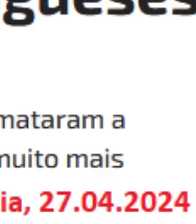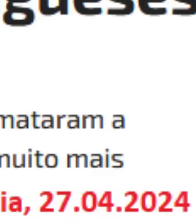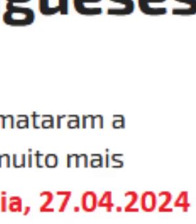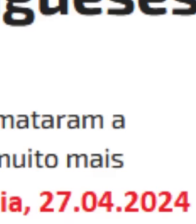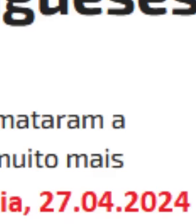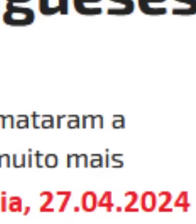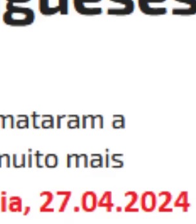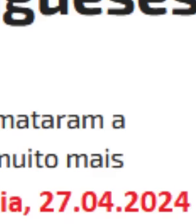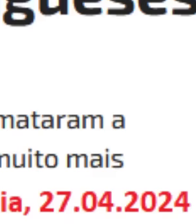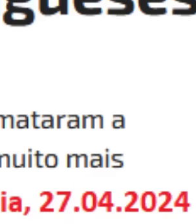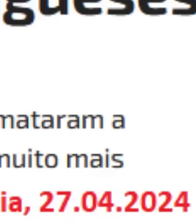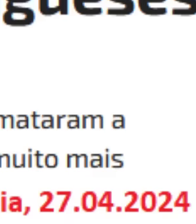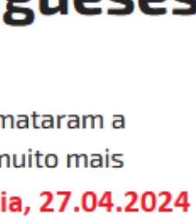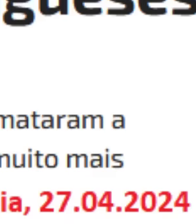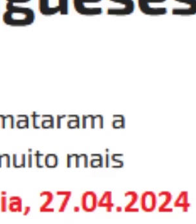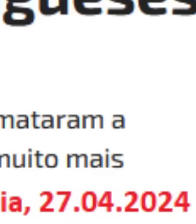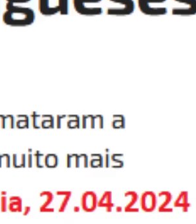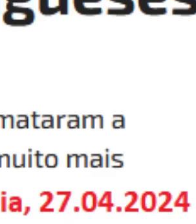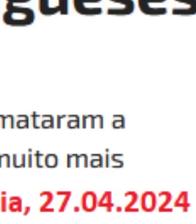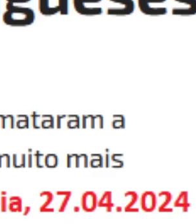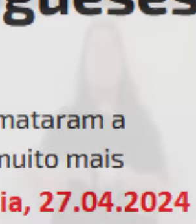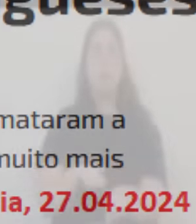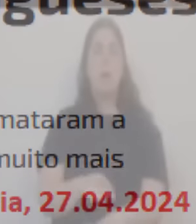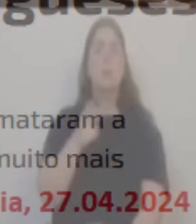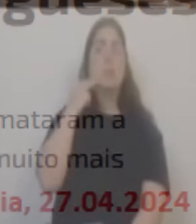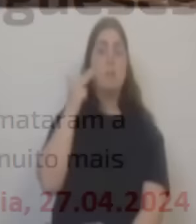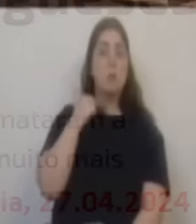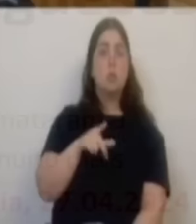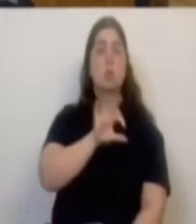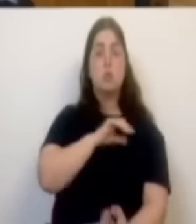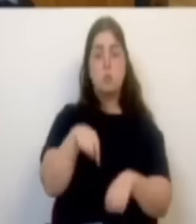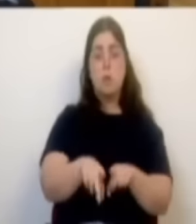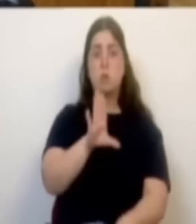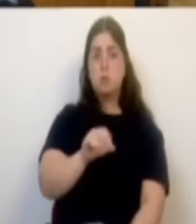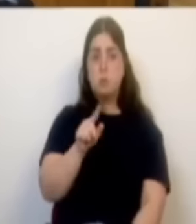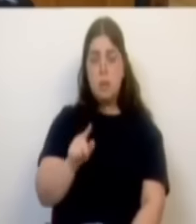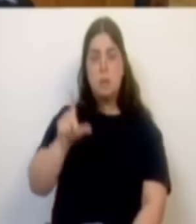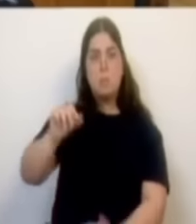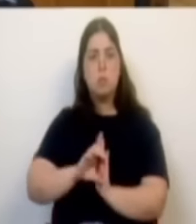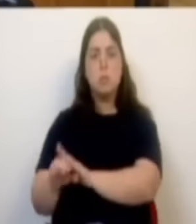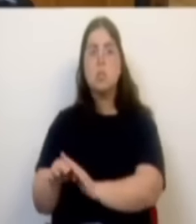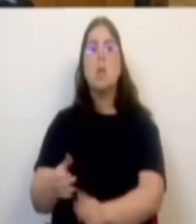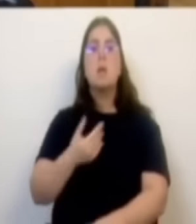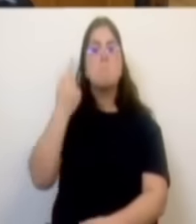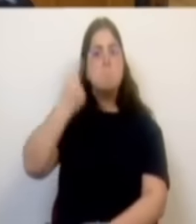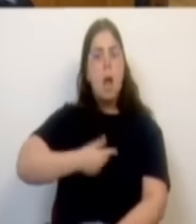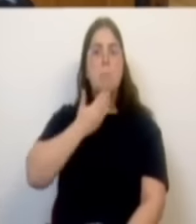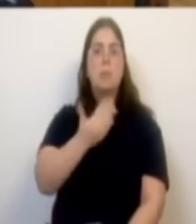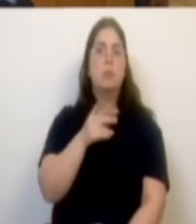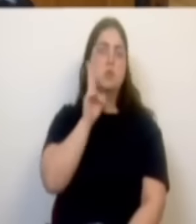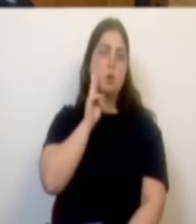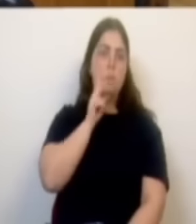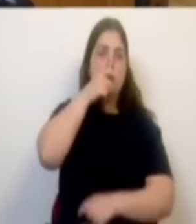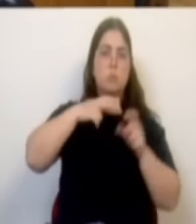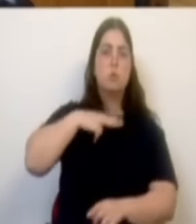Chega, o Sr. Deputado e o Sr. Deputado André Ventura devem um pedido de desculpas aos portugueses, porque os portugueses não são